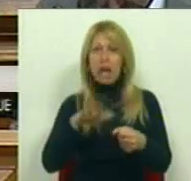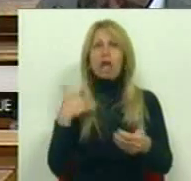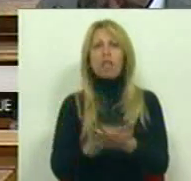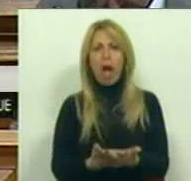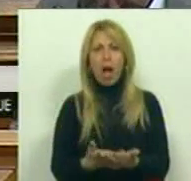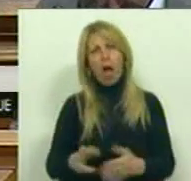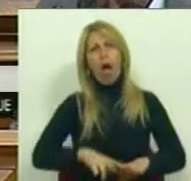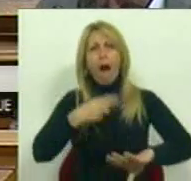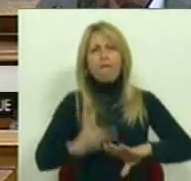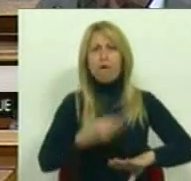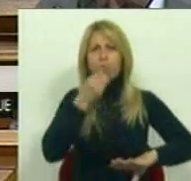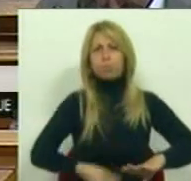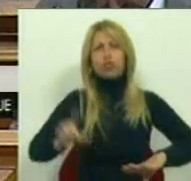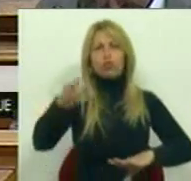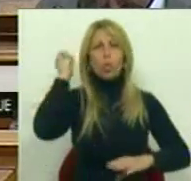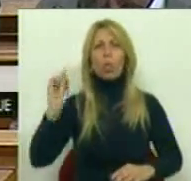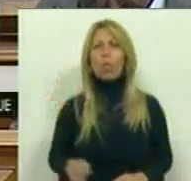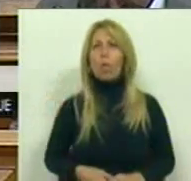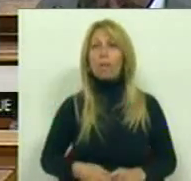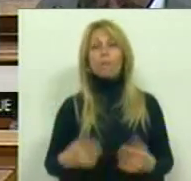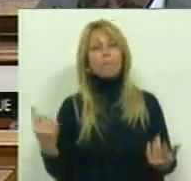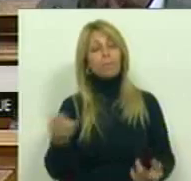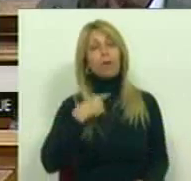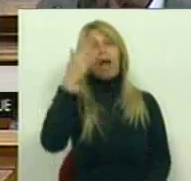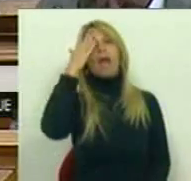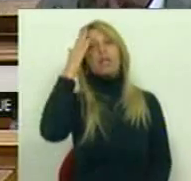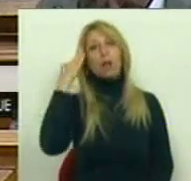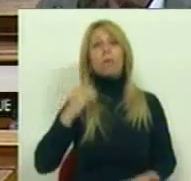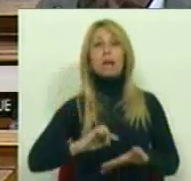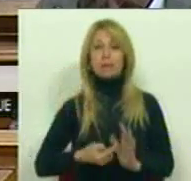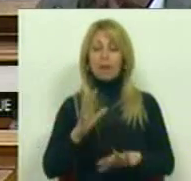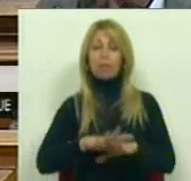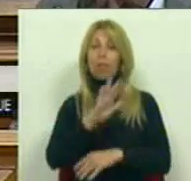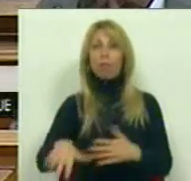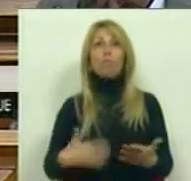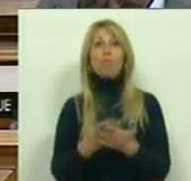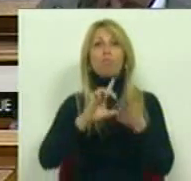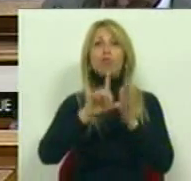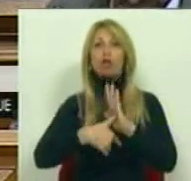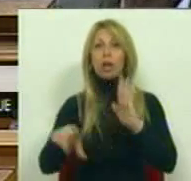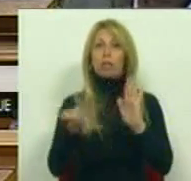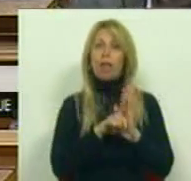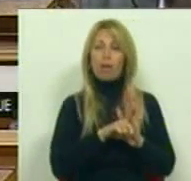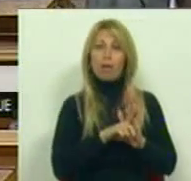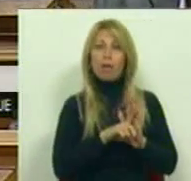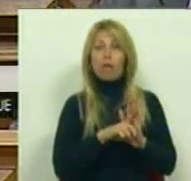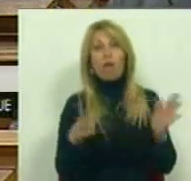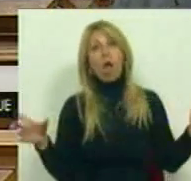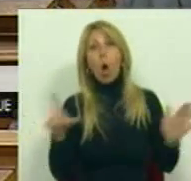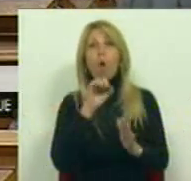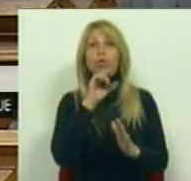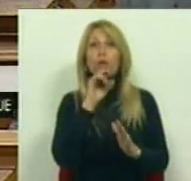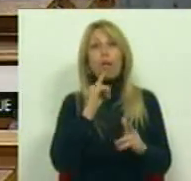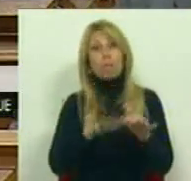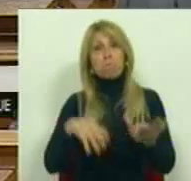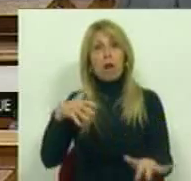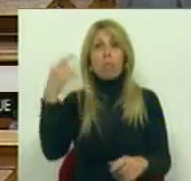injustiça. E, portanto, nós achamos que é necessário, e por isso propomos este projeto de lei, e é uma oportunidade que